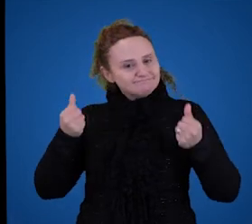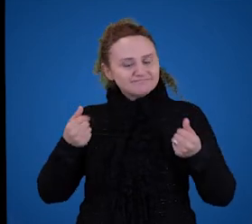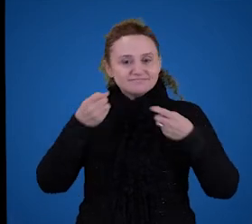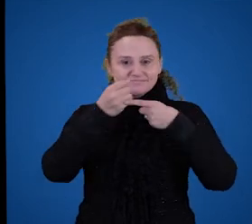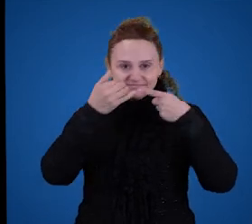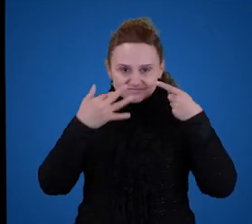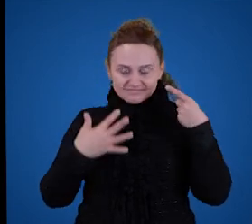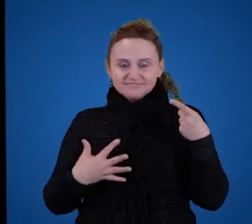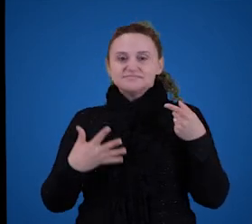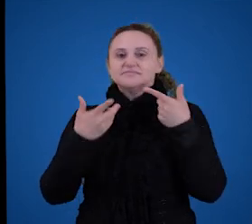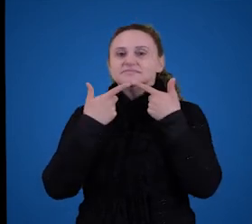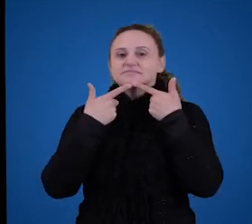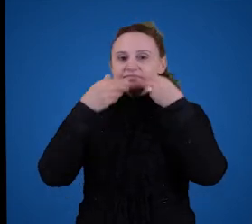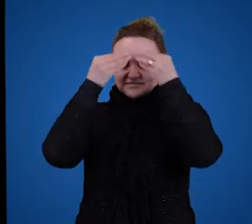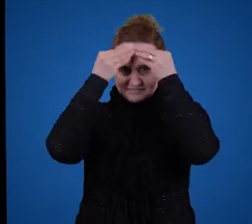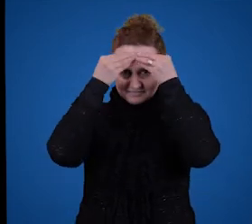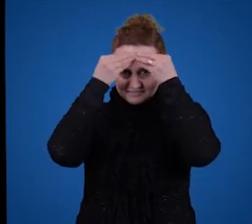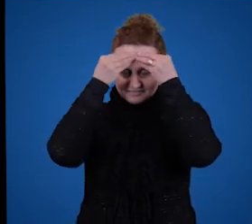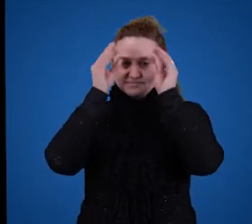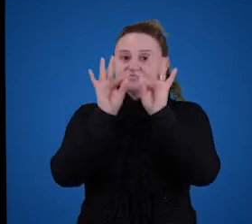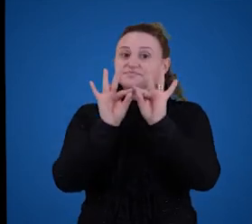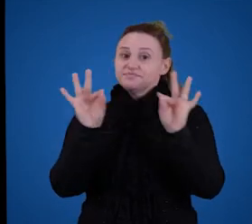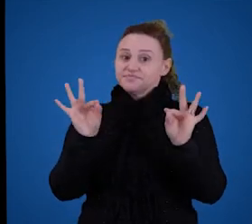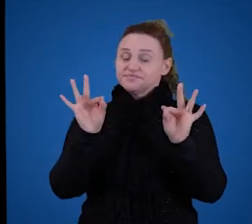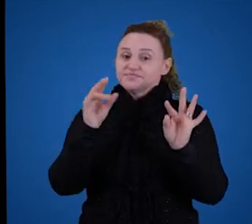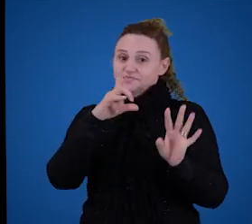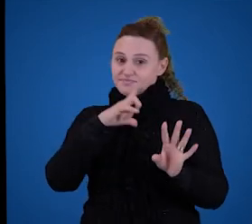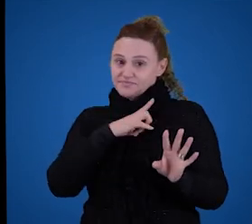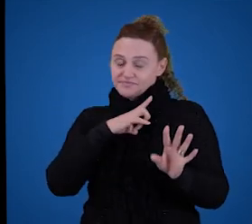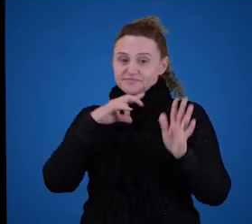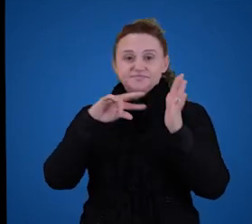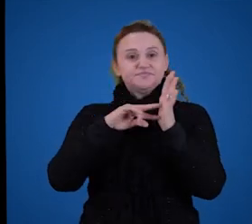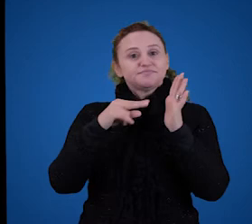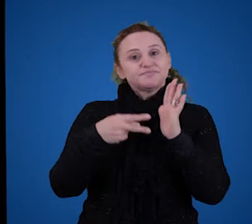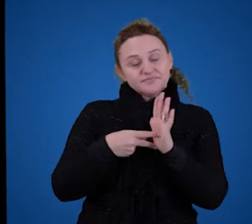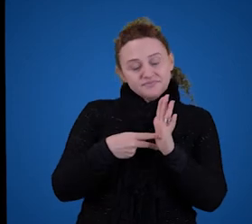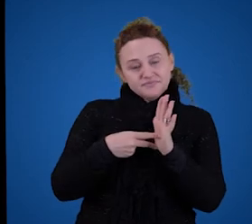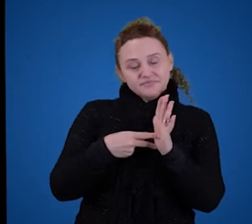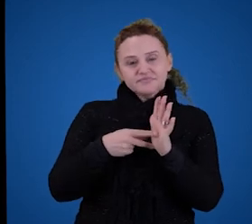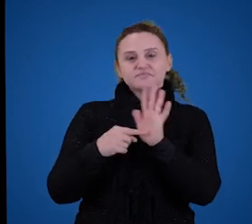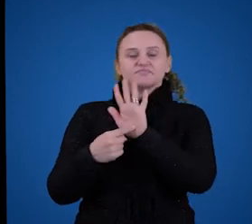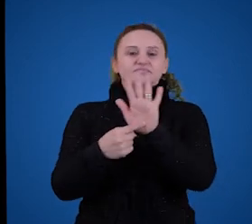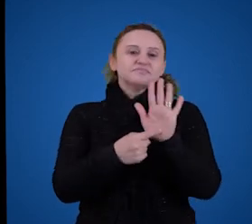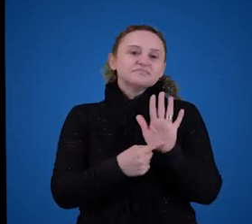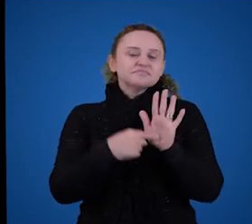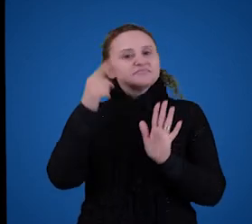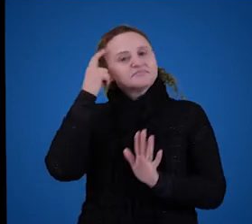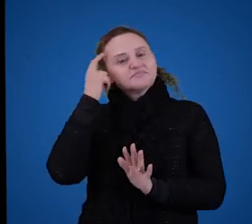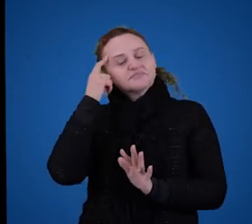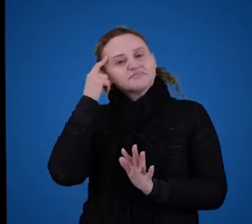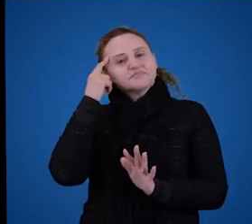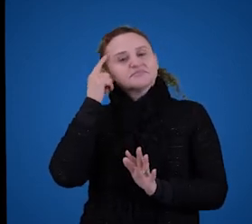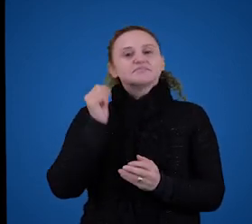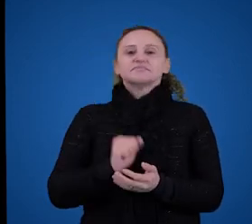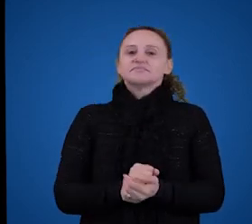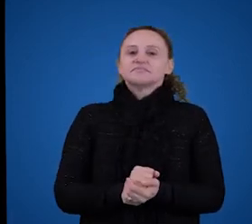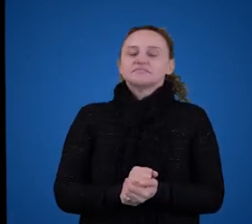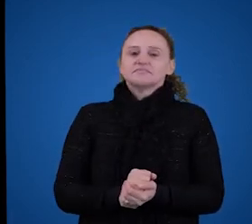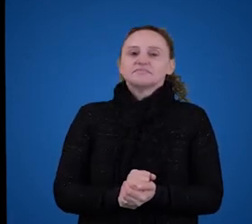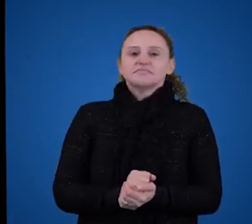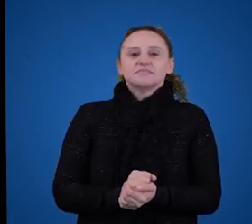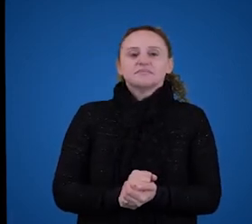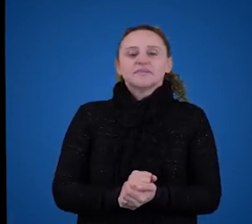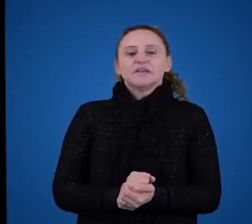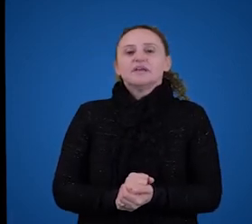frases completas, frases com significado, passar ideias, né? E nós dominamos tudo isso muito bem.